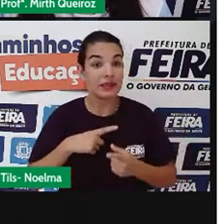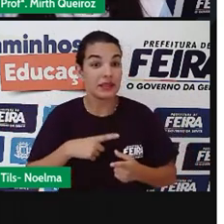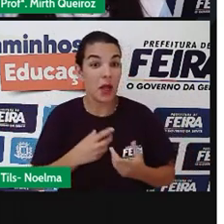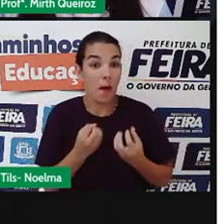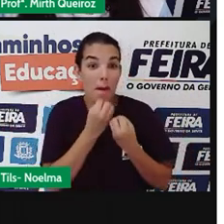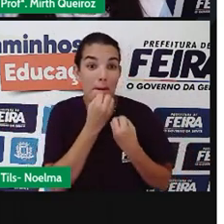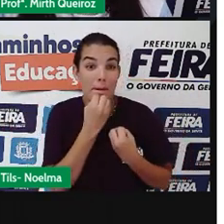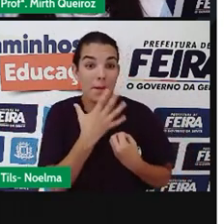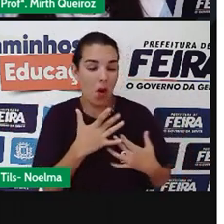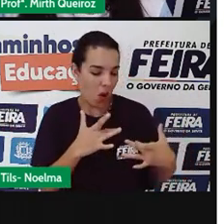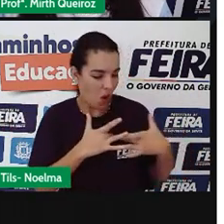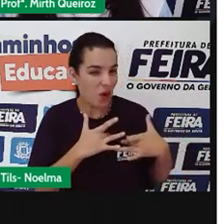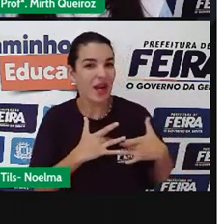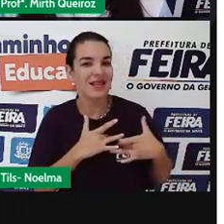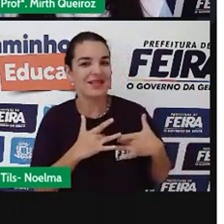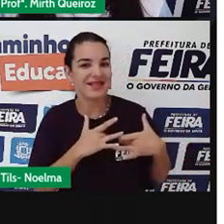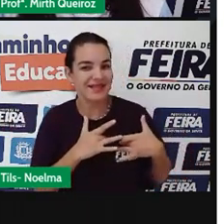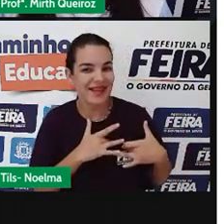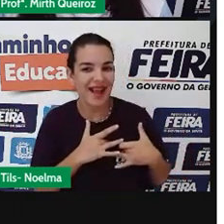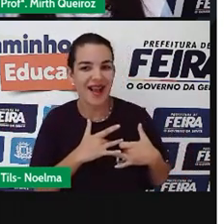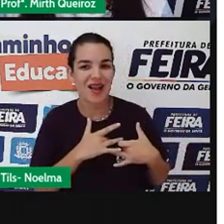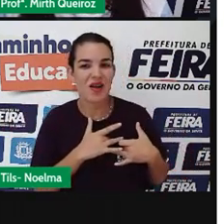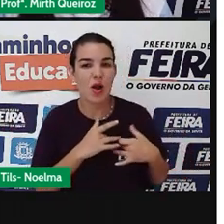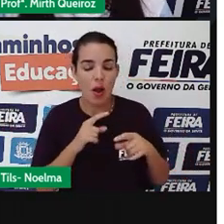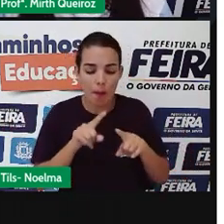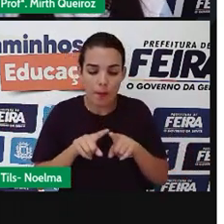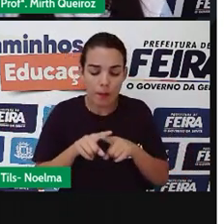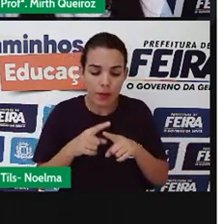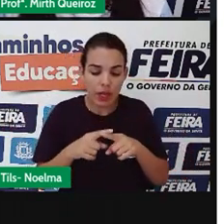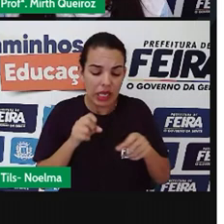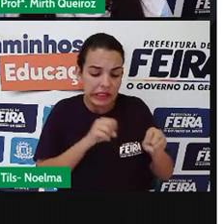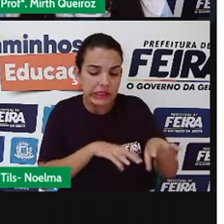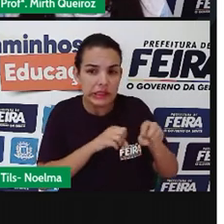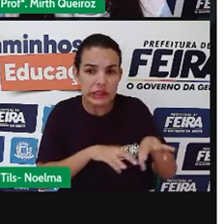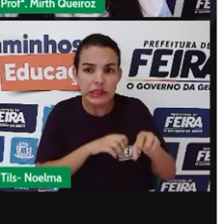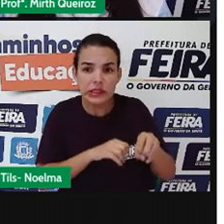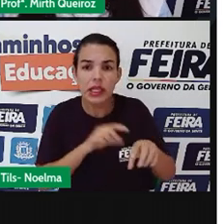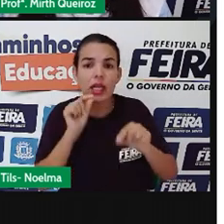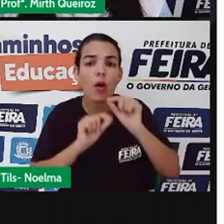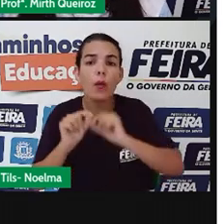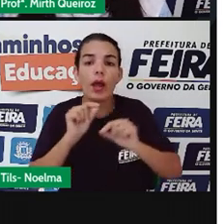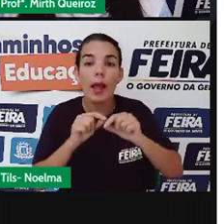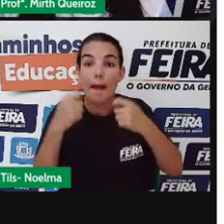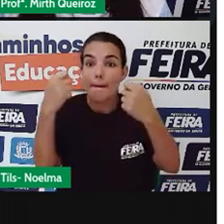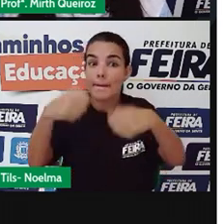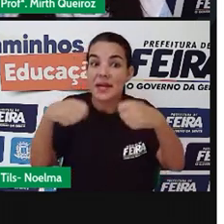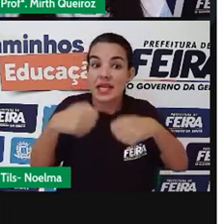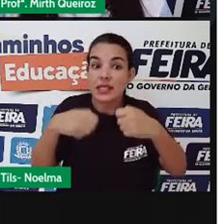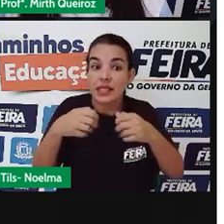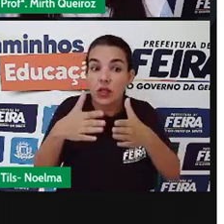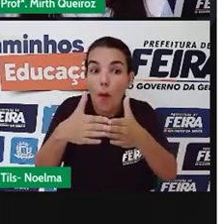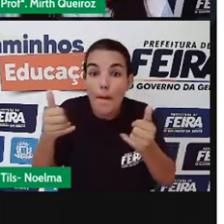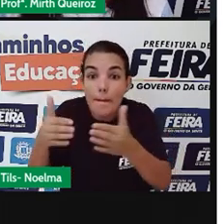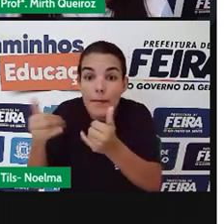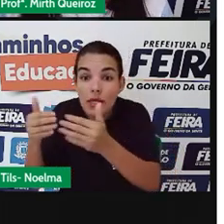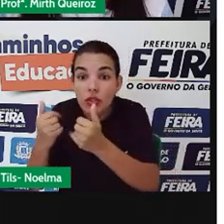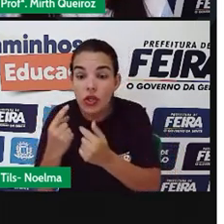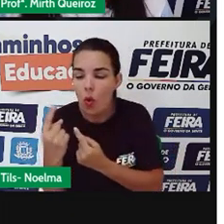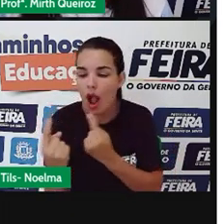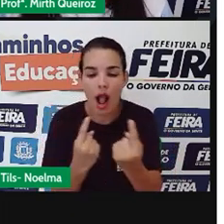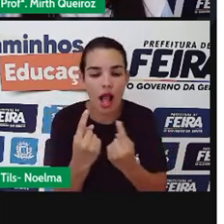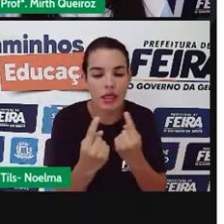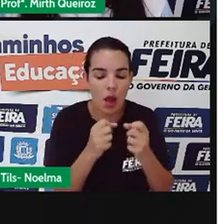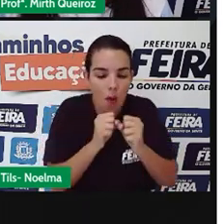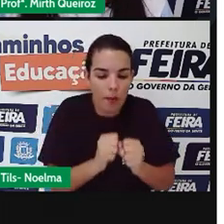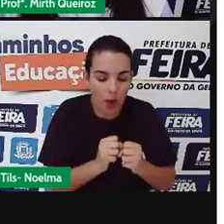preciso exigir de cada um o que cada um pode dar. O rei é outro personagem aí da